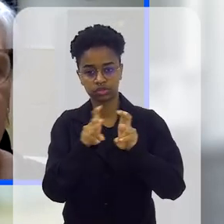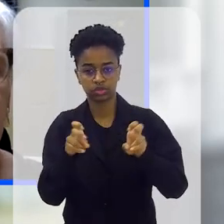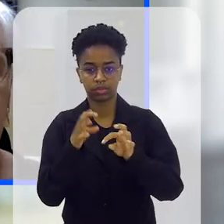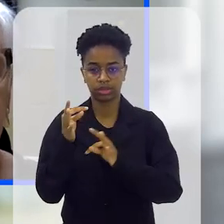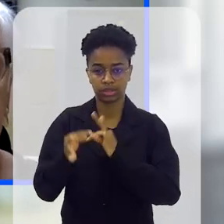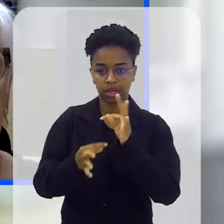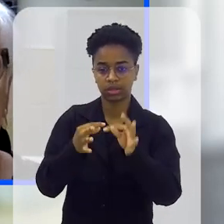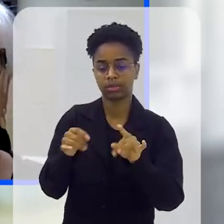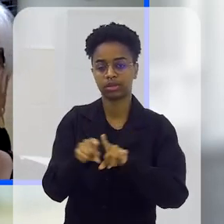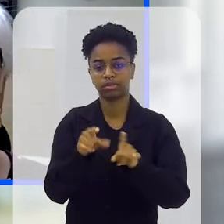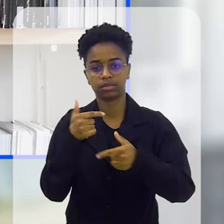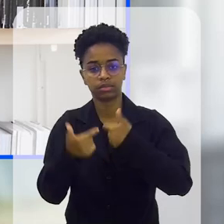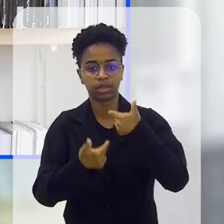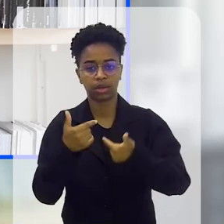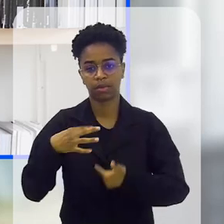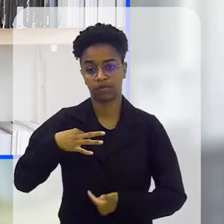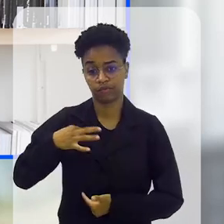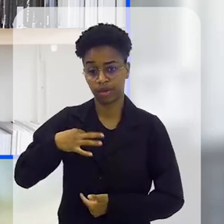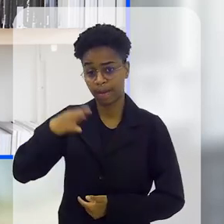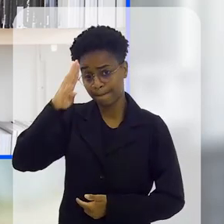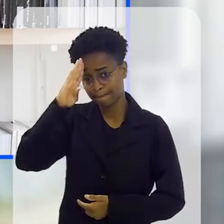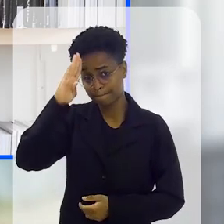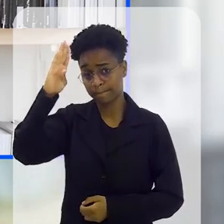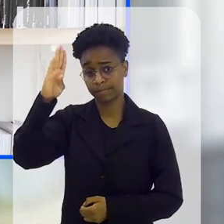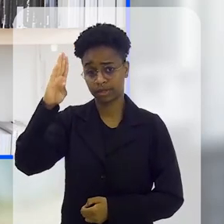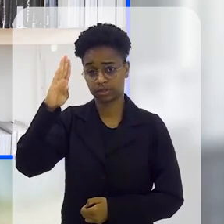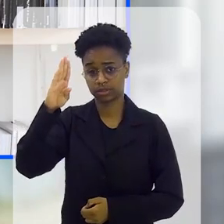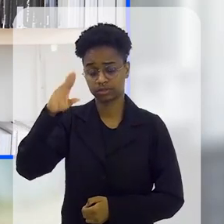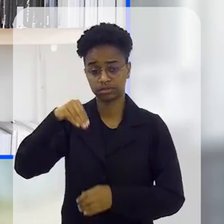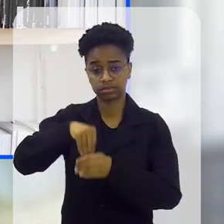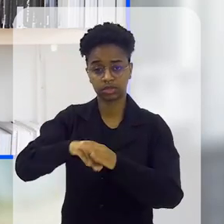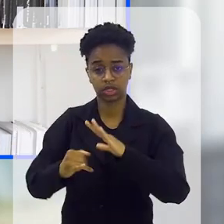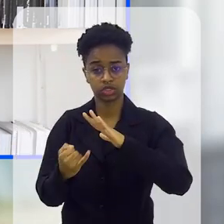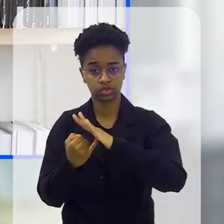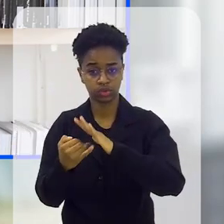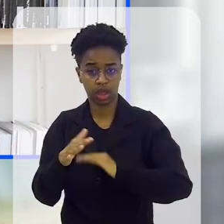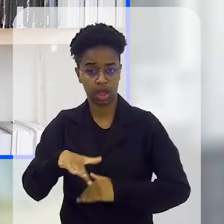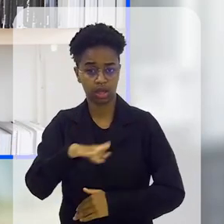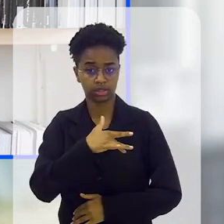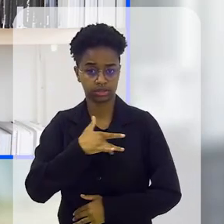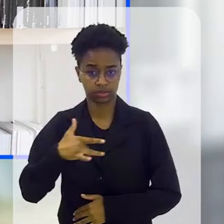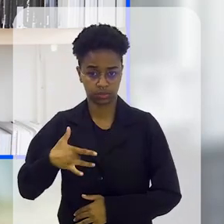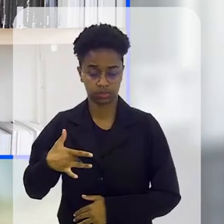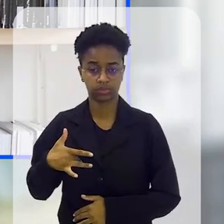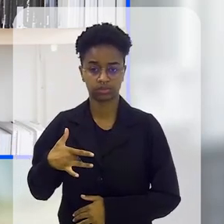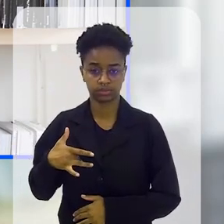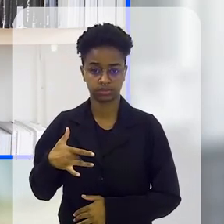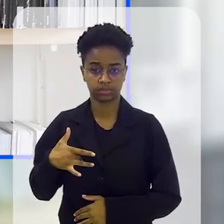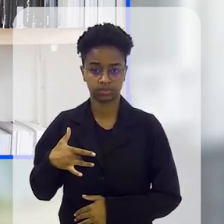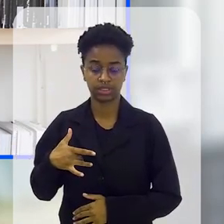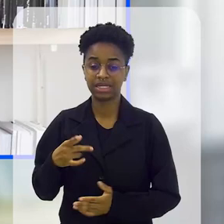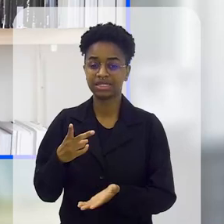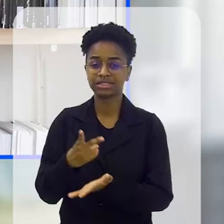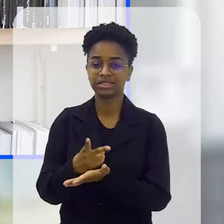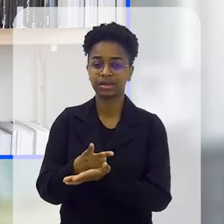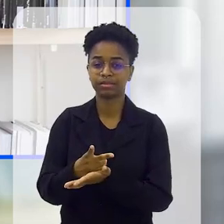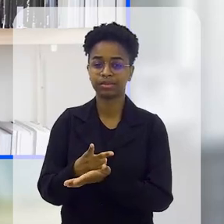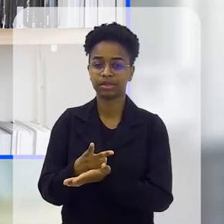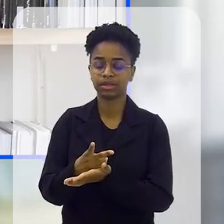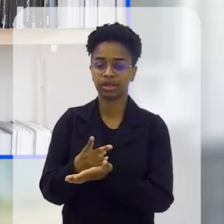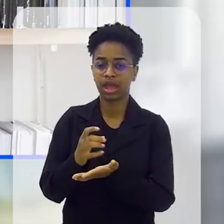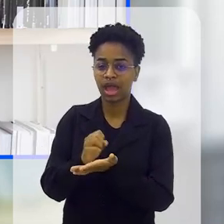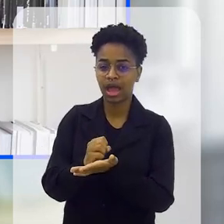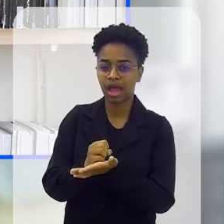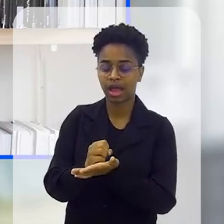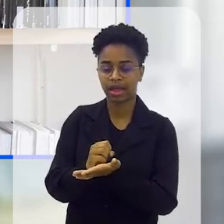gente fala de tratamento de trabalho voluntário, principalmente dentro das instituições de saúde, são